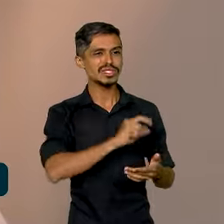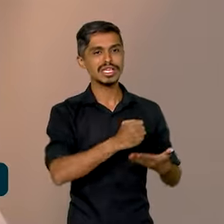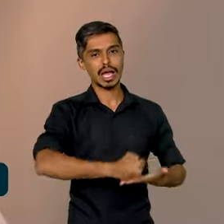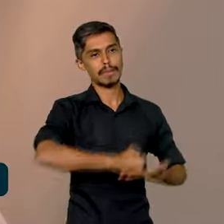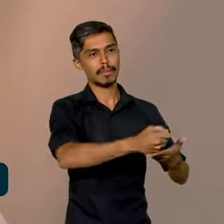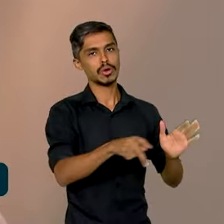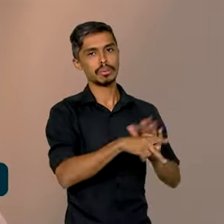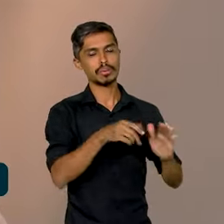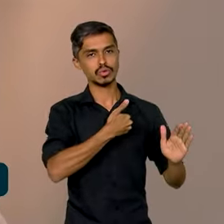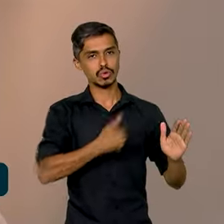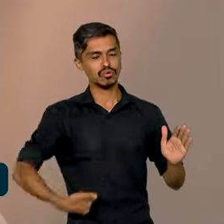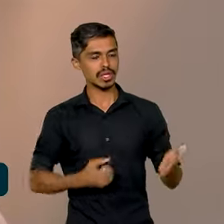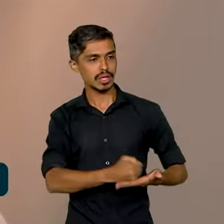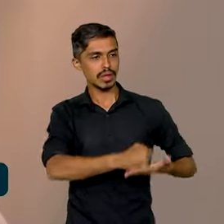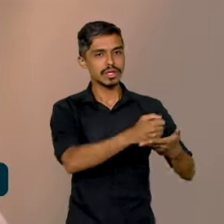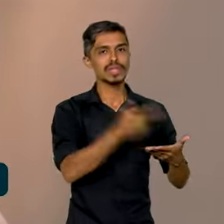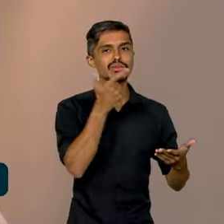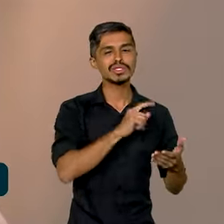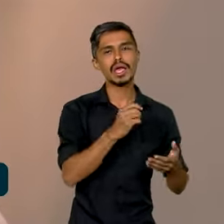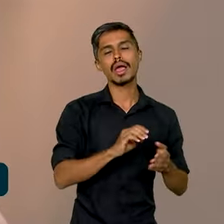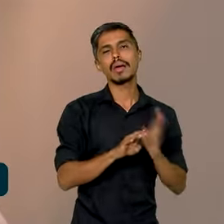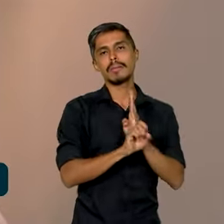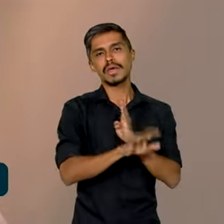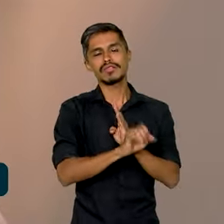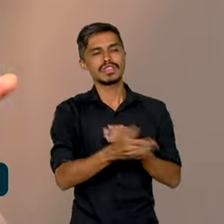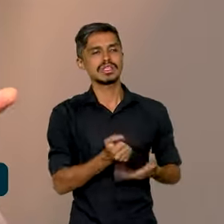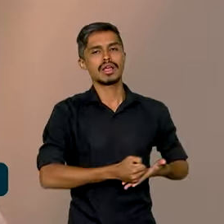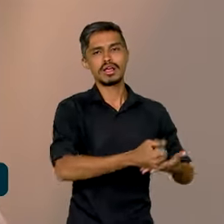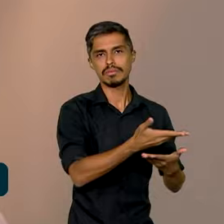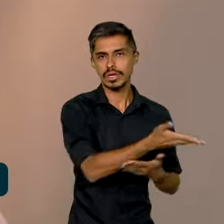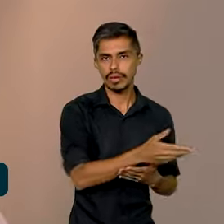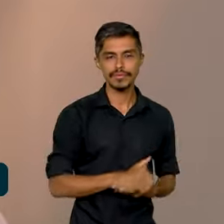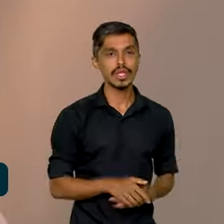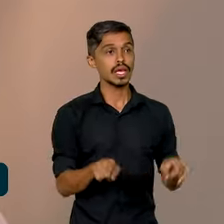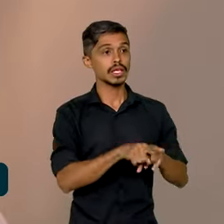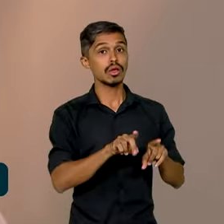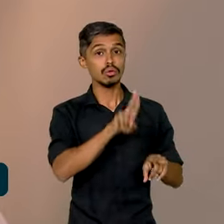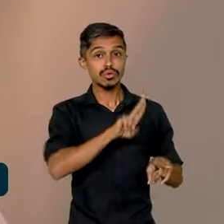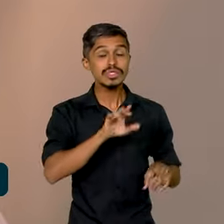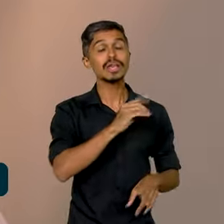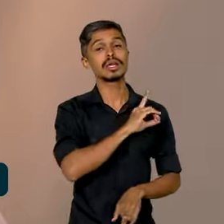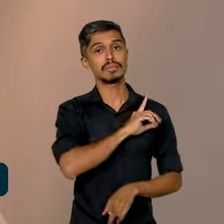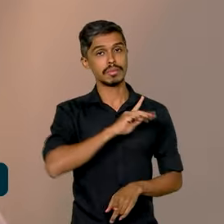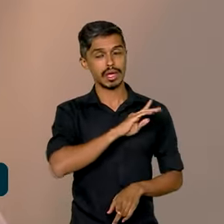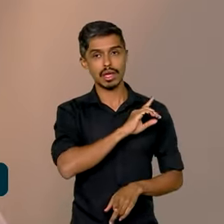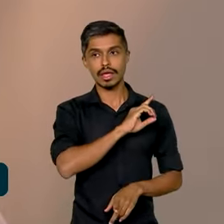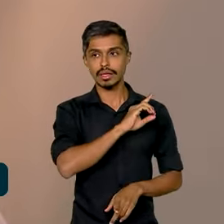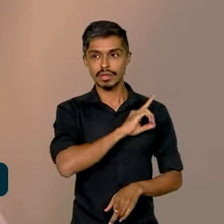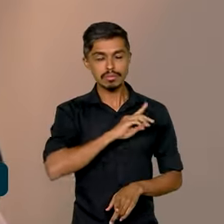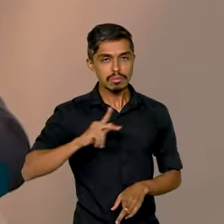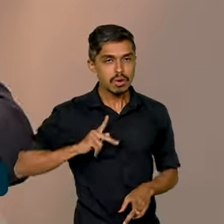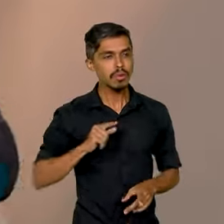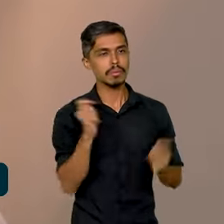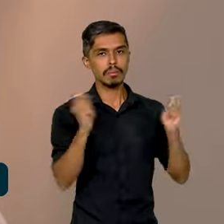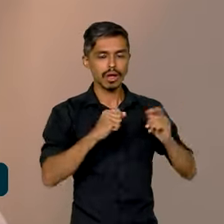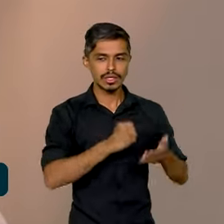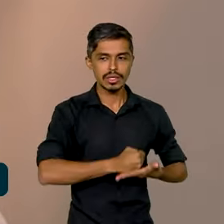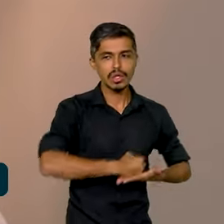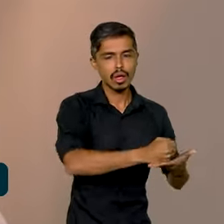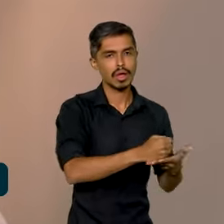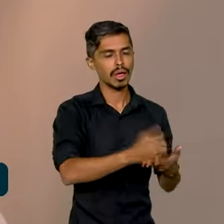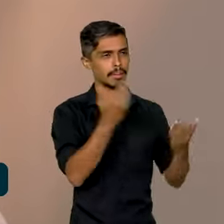apoio do Estado para conseguir algum benefício assistencial. E também é via Defensoria Pública que elas conseguem algum acolhimento